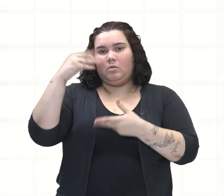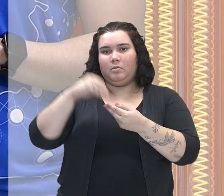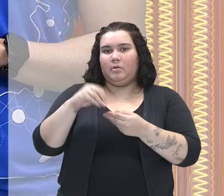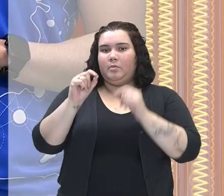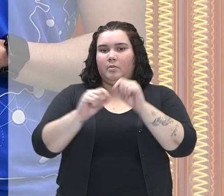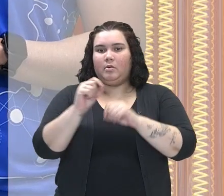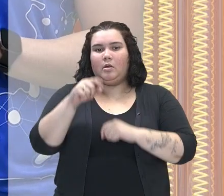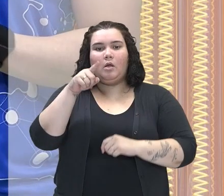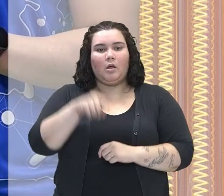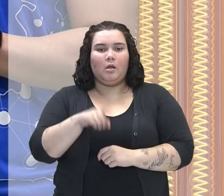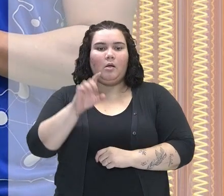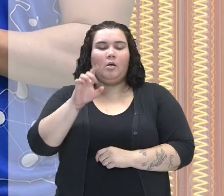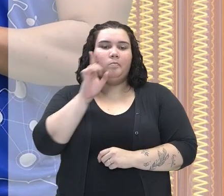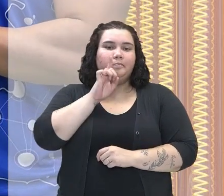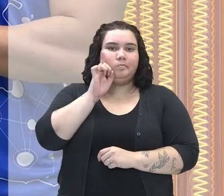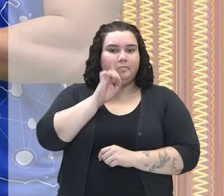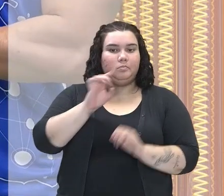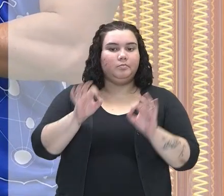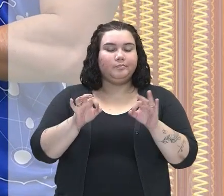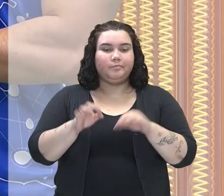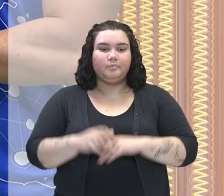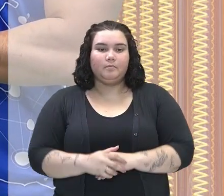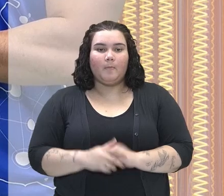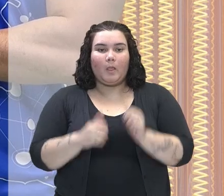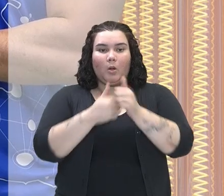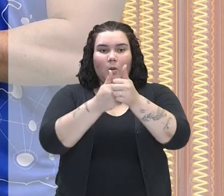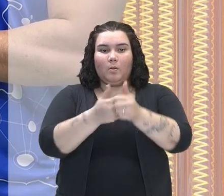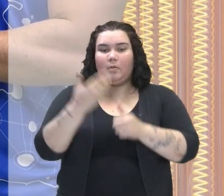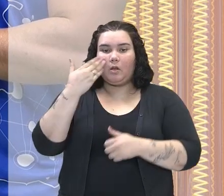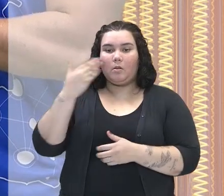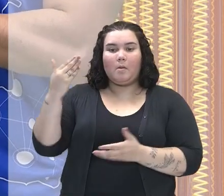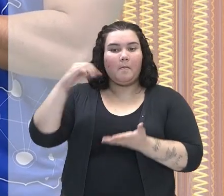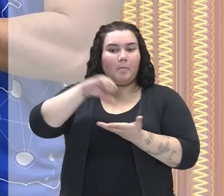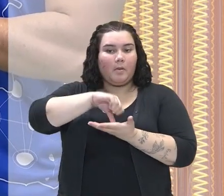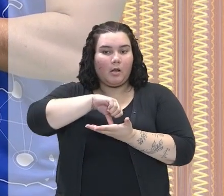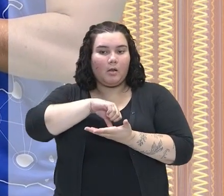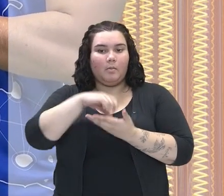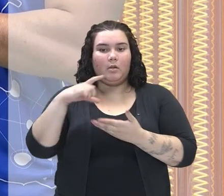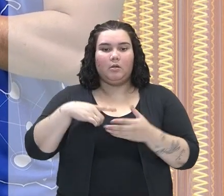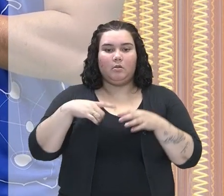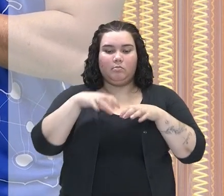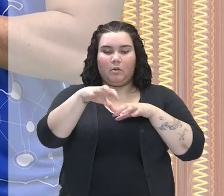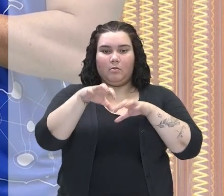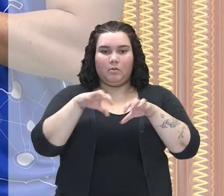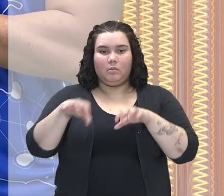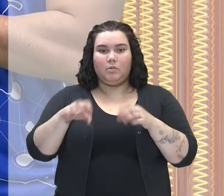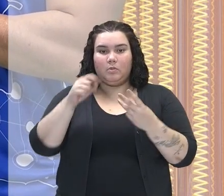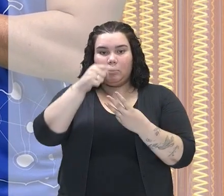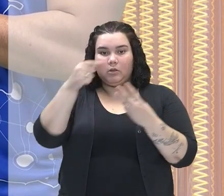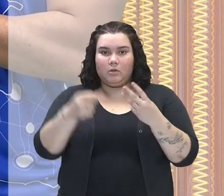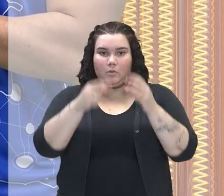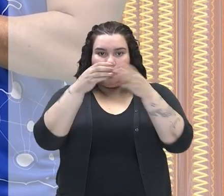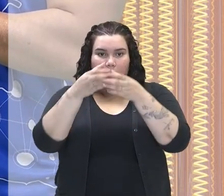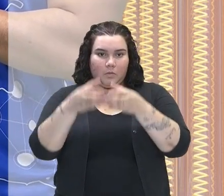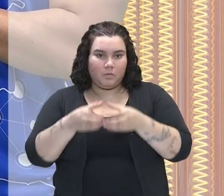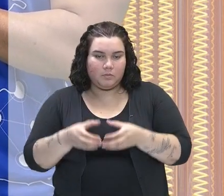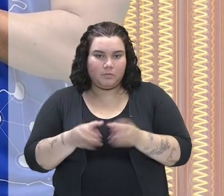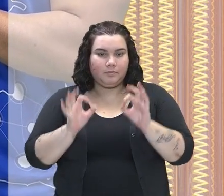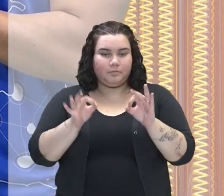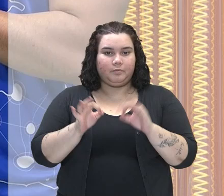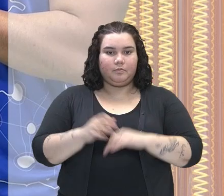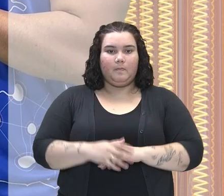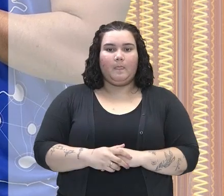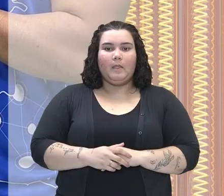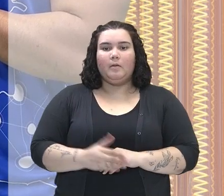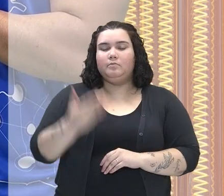os Estados Unidos. Acompanhe aqui o mapa, tá? Estão aqui as 13 colônias, divididas ali naqueles 3 grupos que nós vimos, certo? Nessa